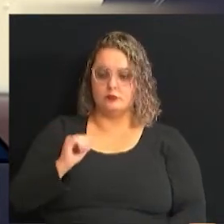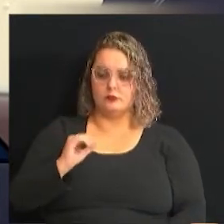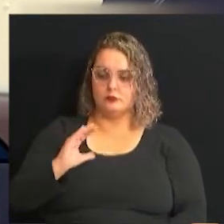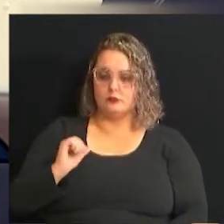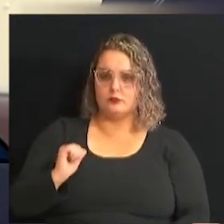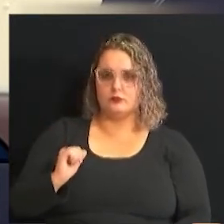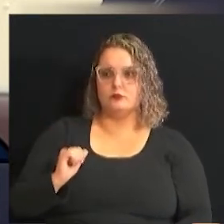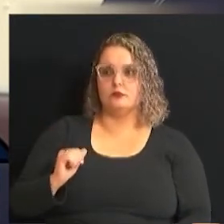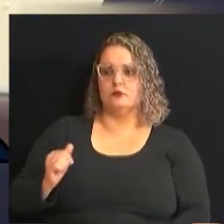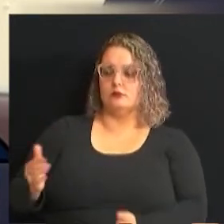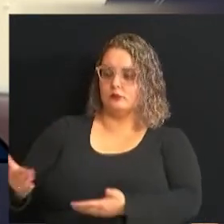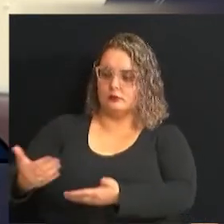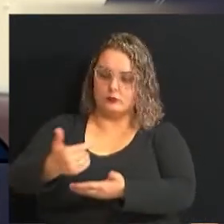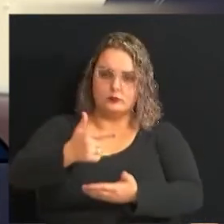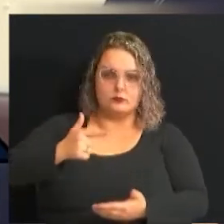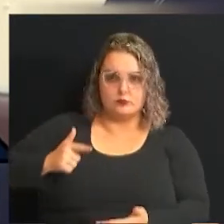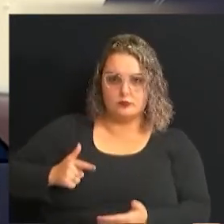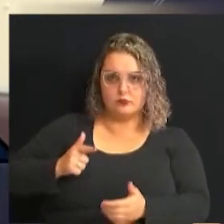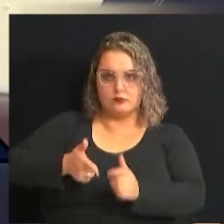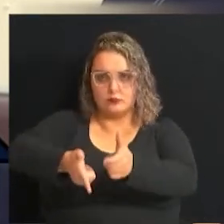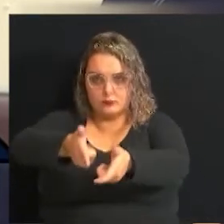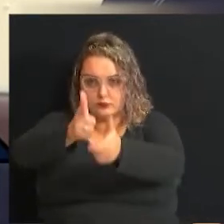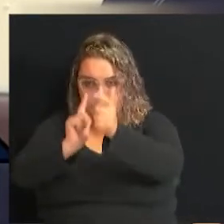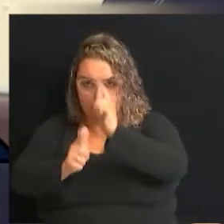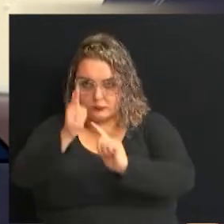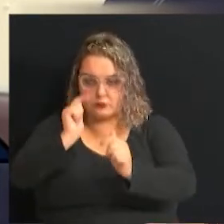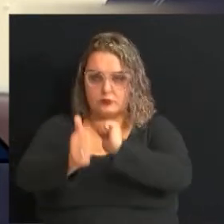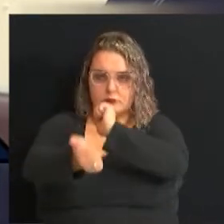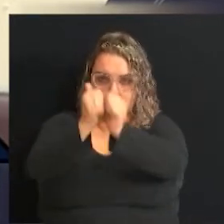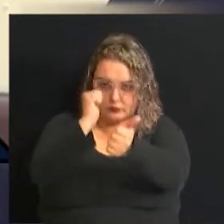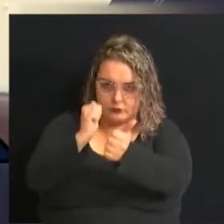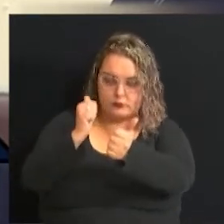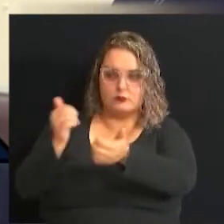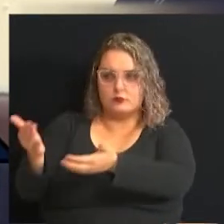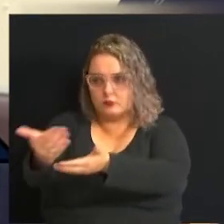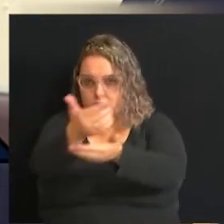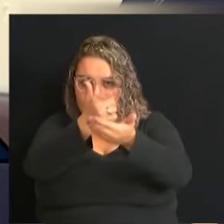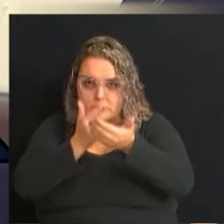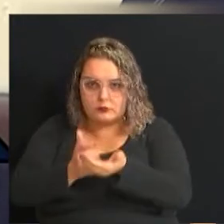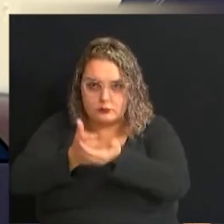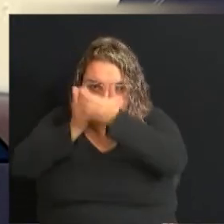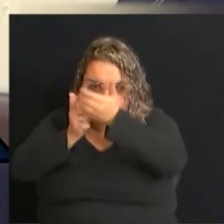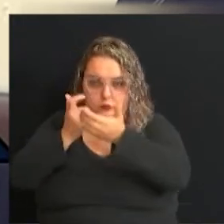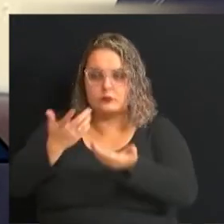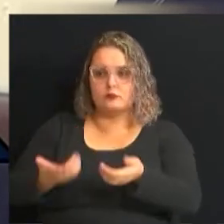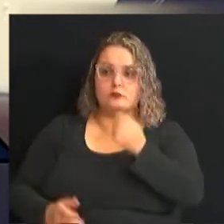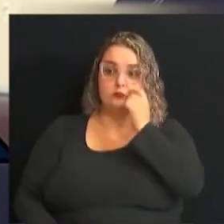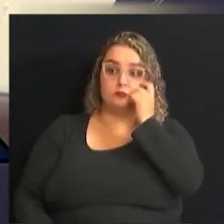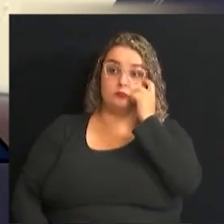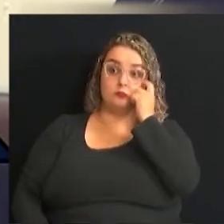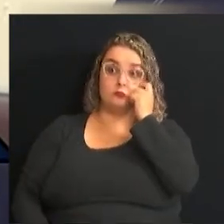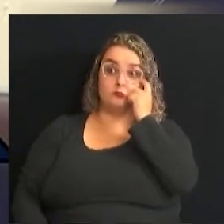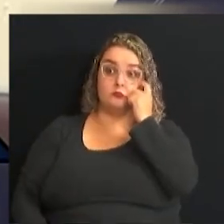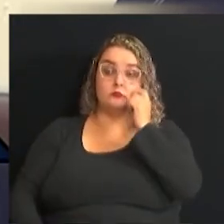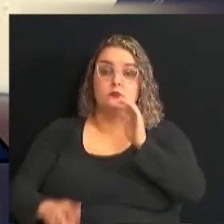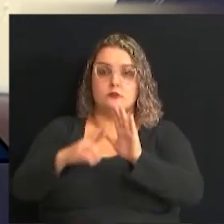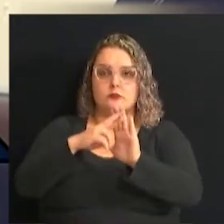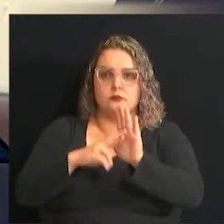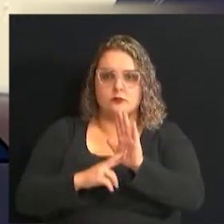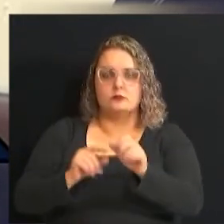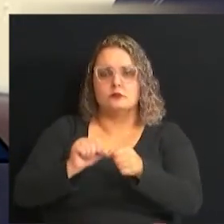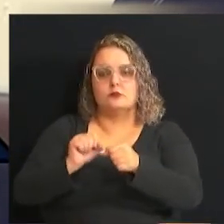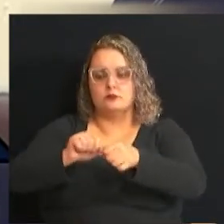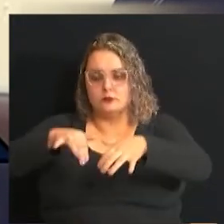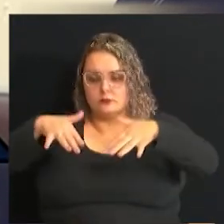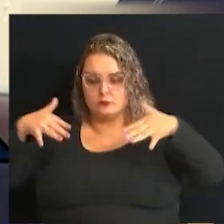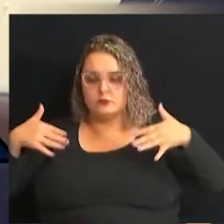do CAQ, do Colecionador, Atirador e Caçador. Então, nós temos que, pelo regimento,